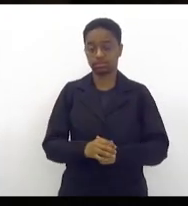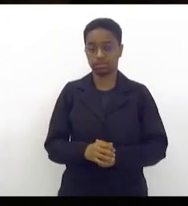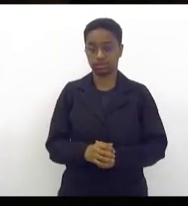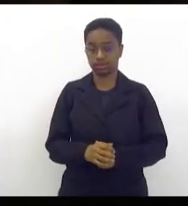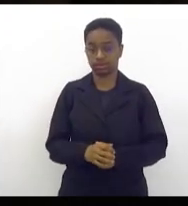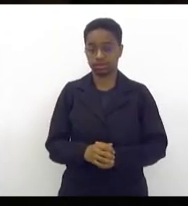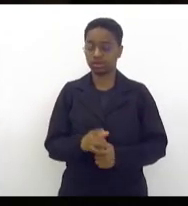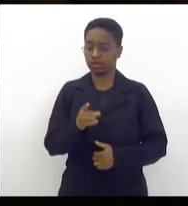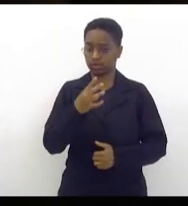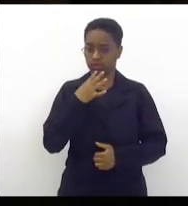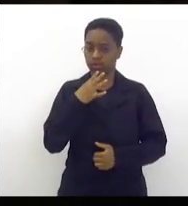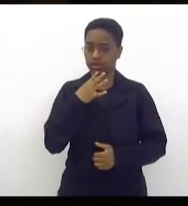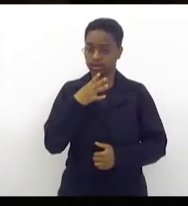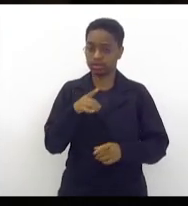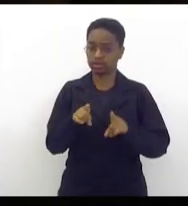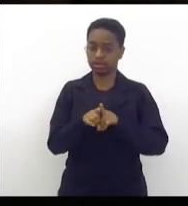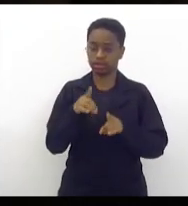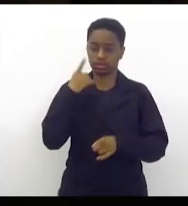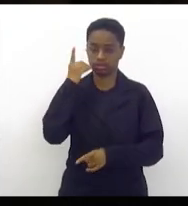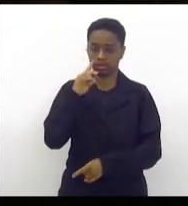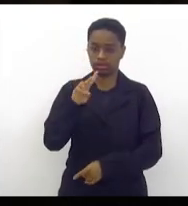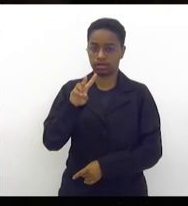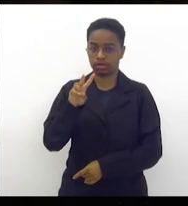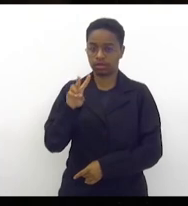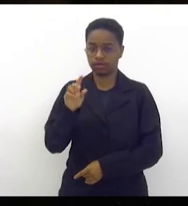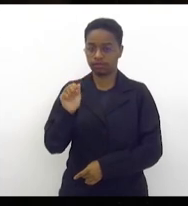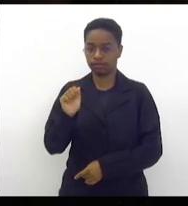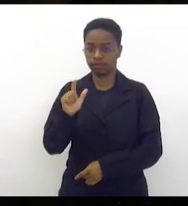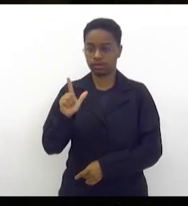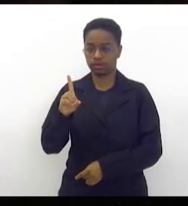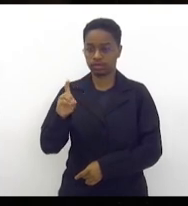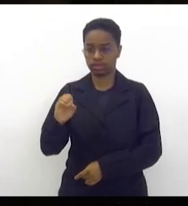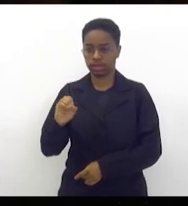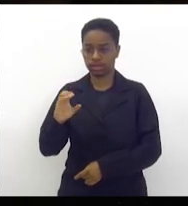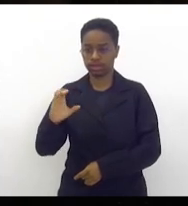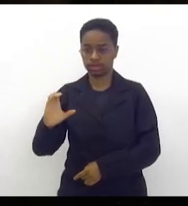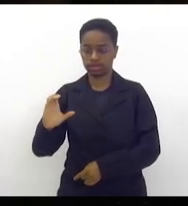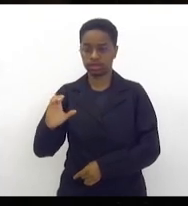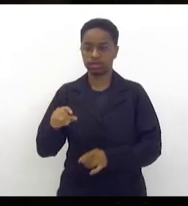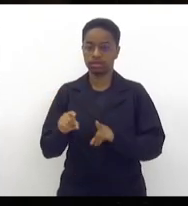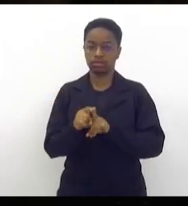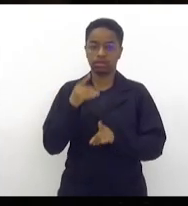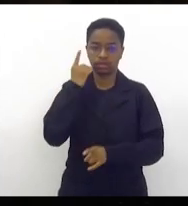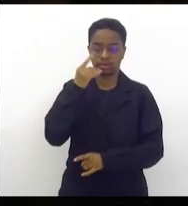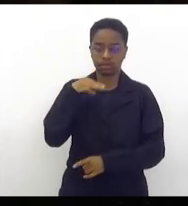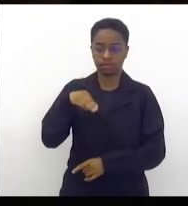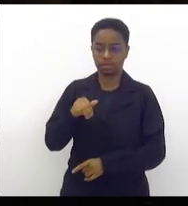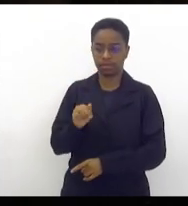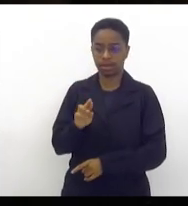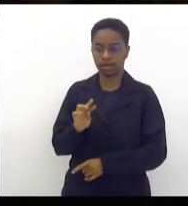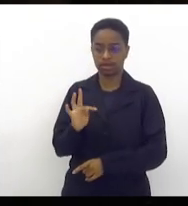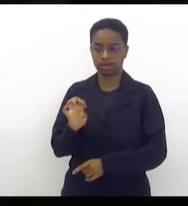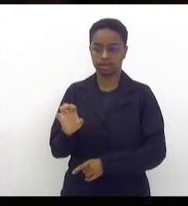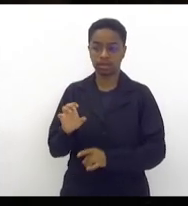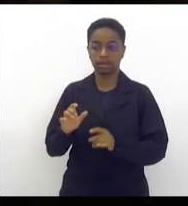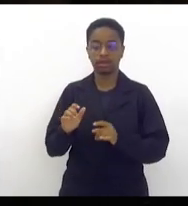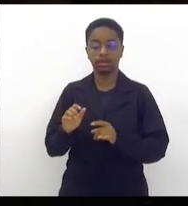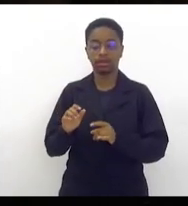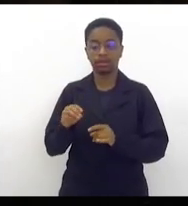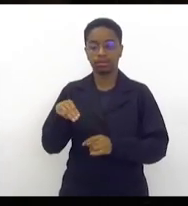excelência, eu conheço bem, deputado Valdeck, deputada Marta Rocha, e levamos a contento.